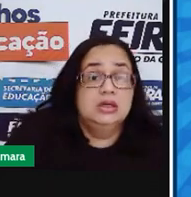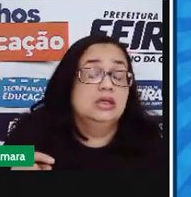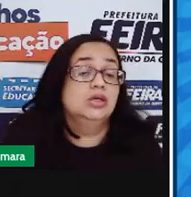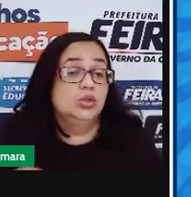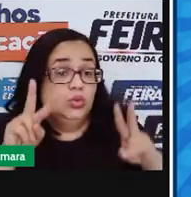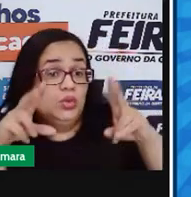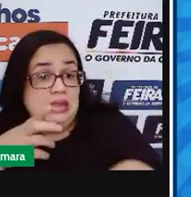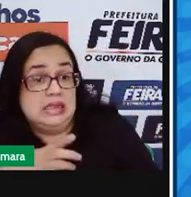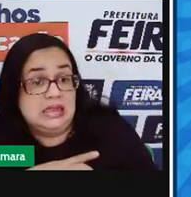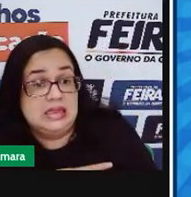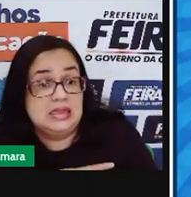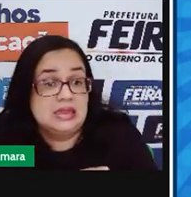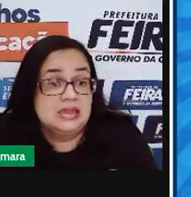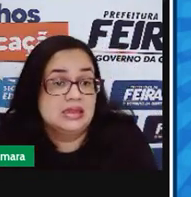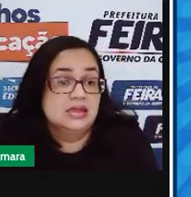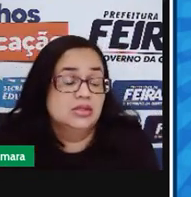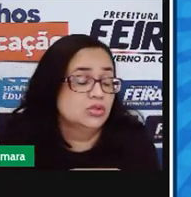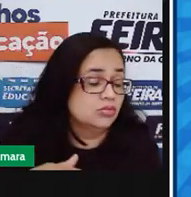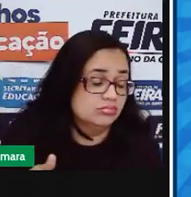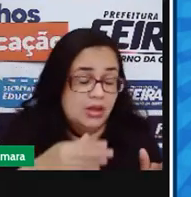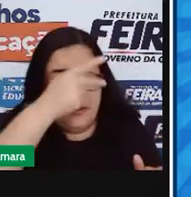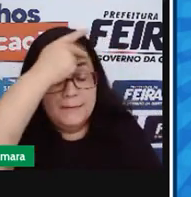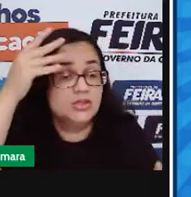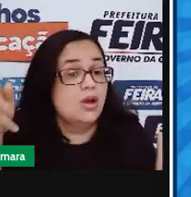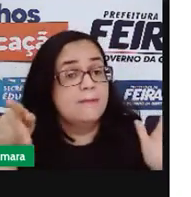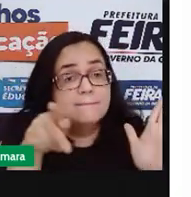coisas só quem resolve é o encanador.